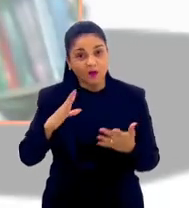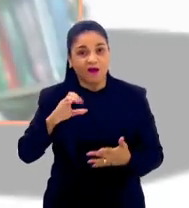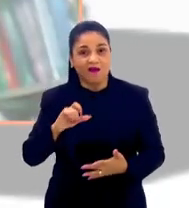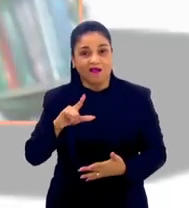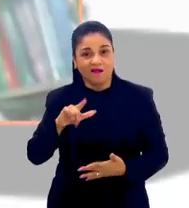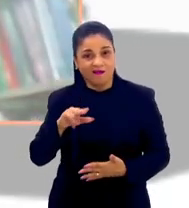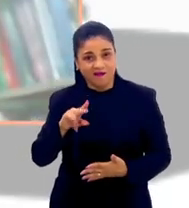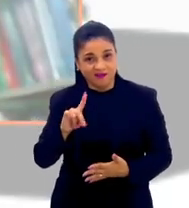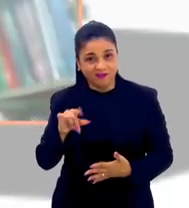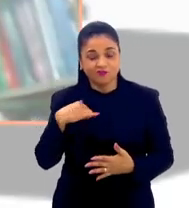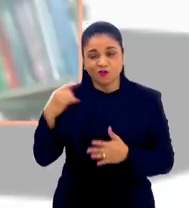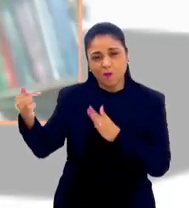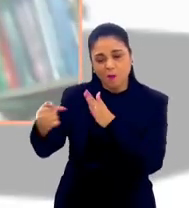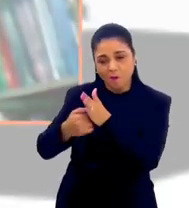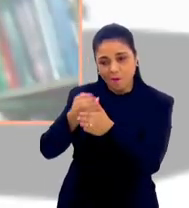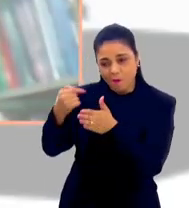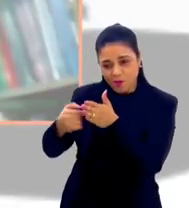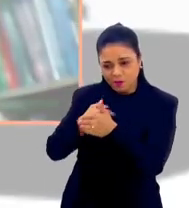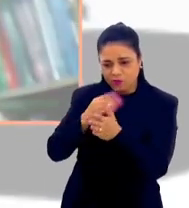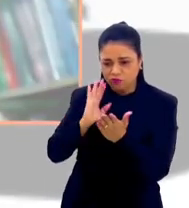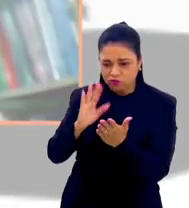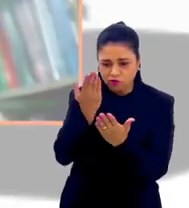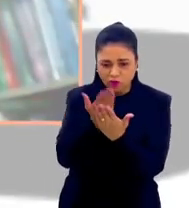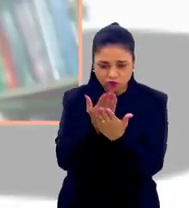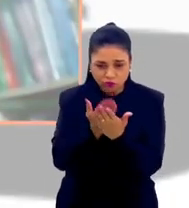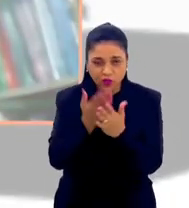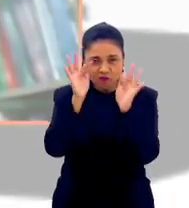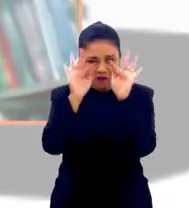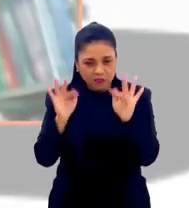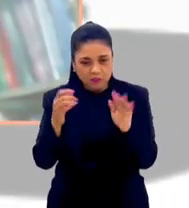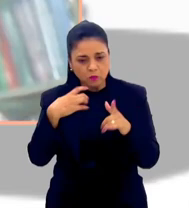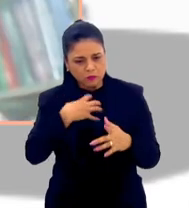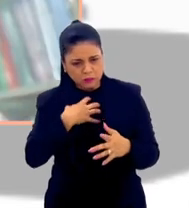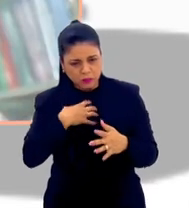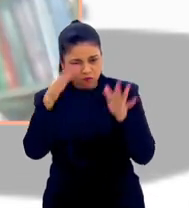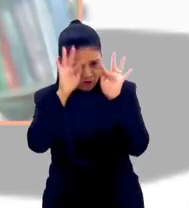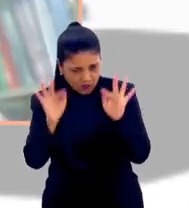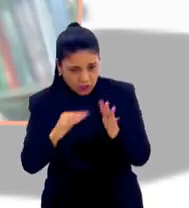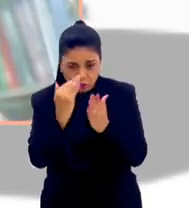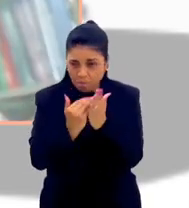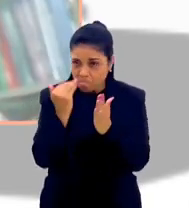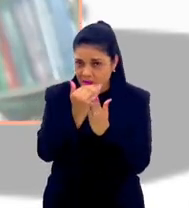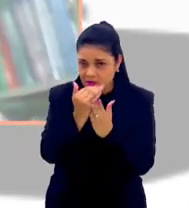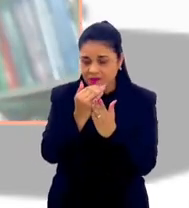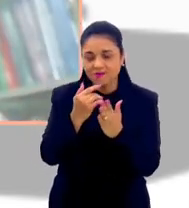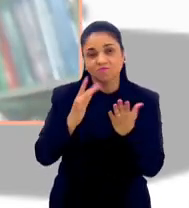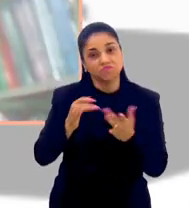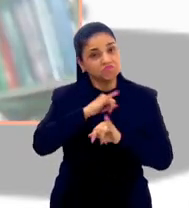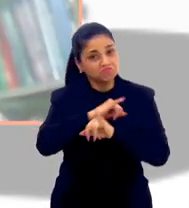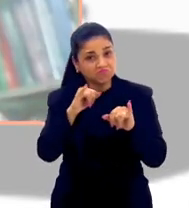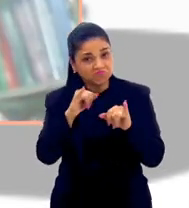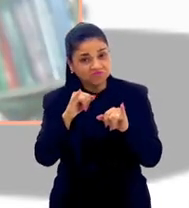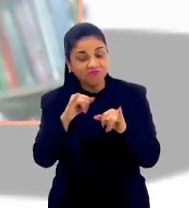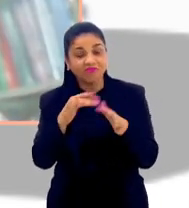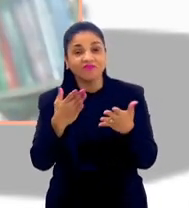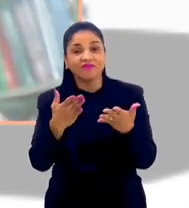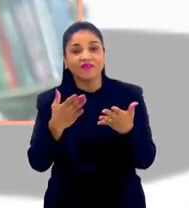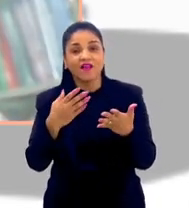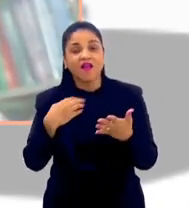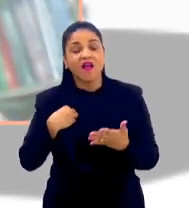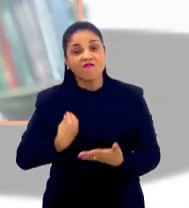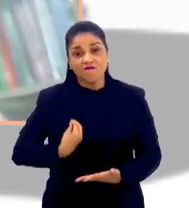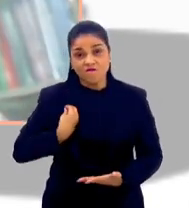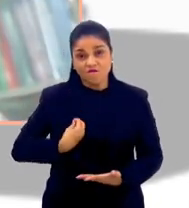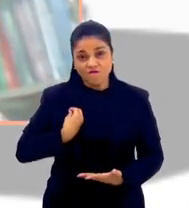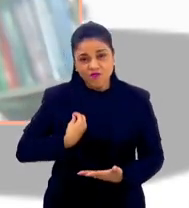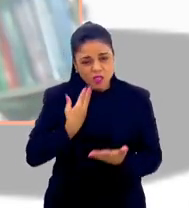Cláudia, já me perguntaram se o fato de eu ter estudado felicidade me fez mais feliz. O que eu posso te dizer é que a